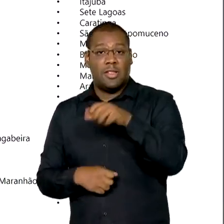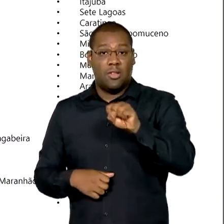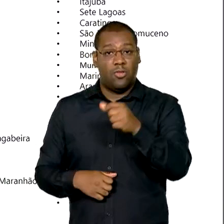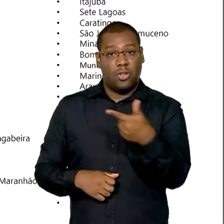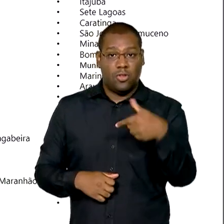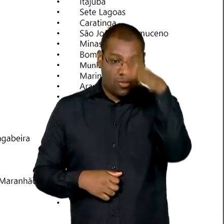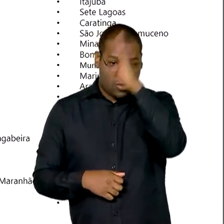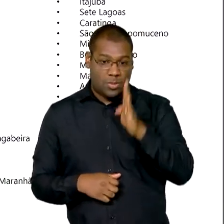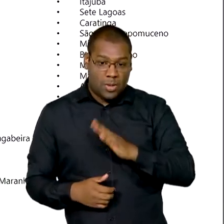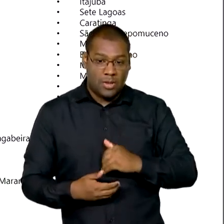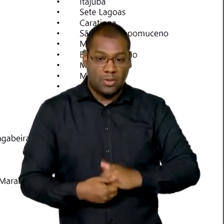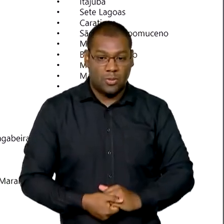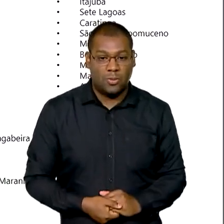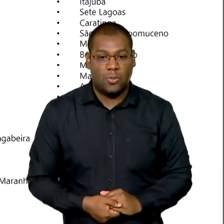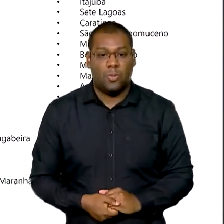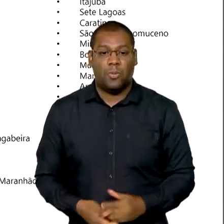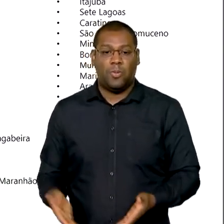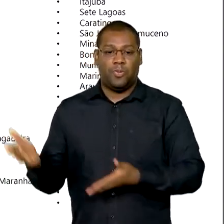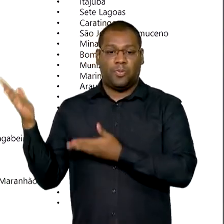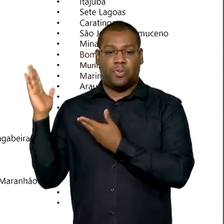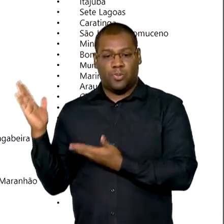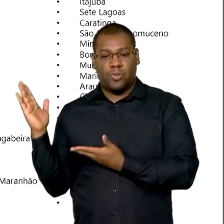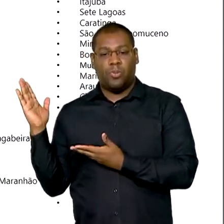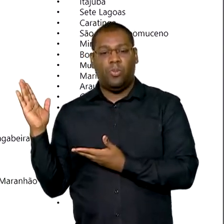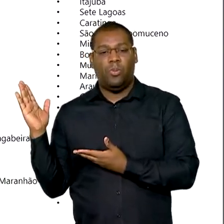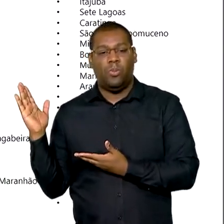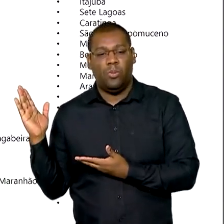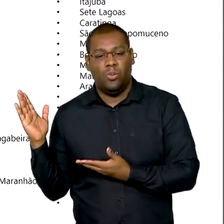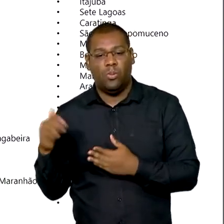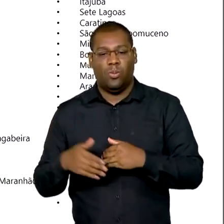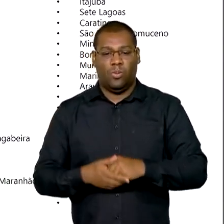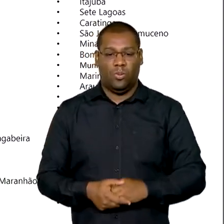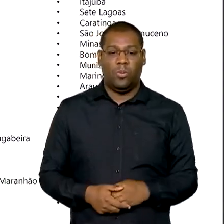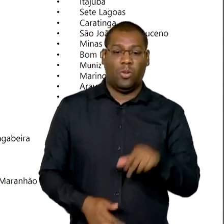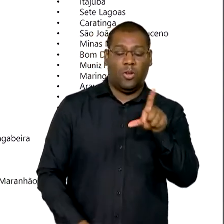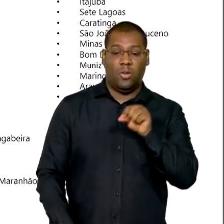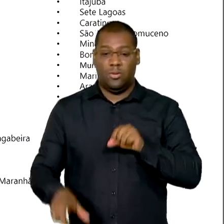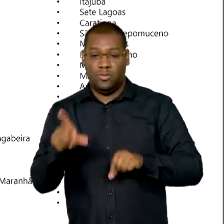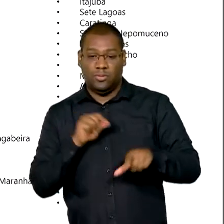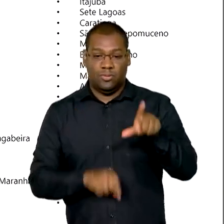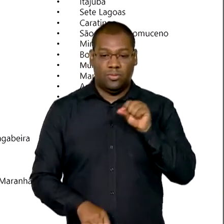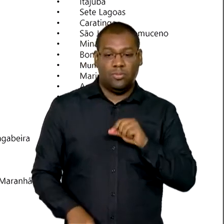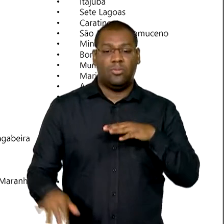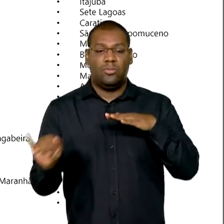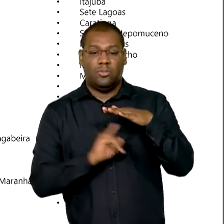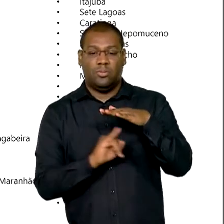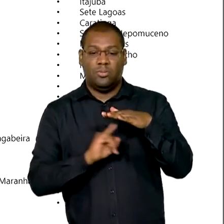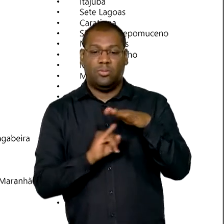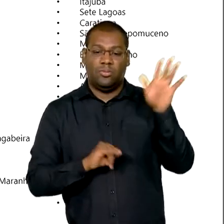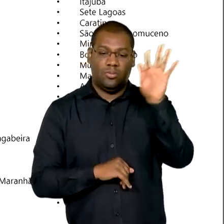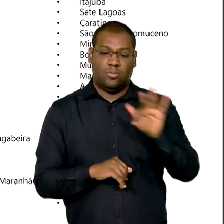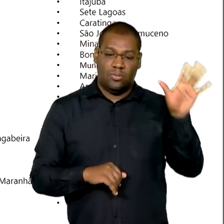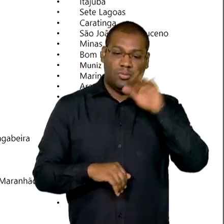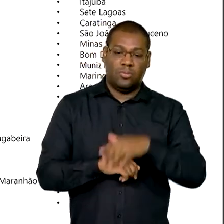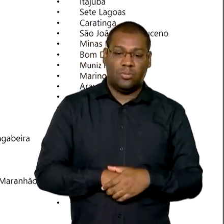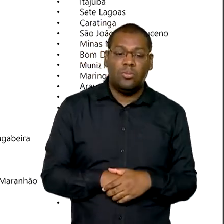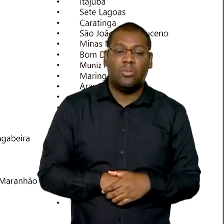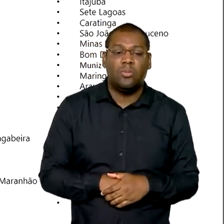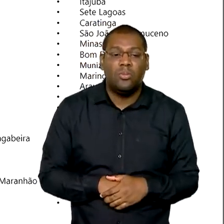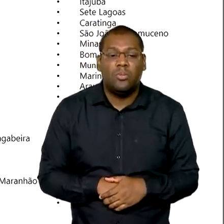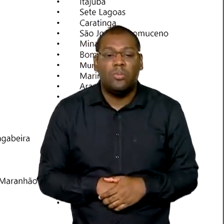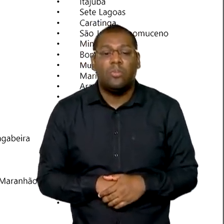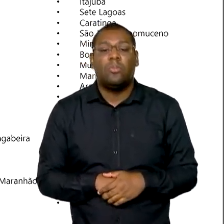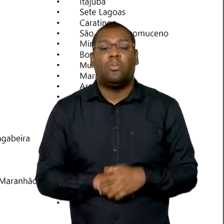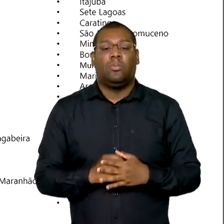institutos, esses que estão piscando. Tivemos critérios na escolha desses institutos. Primeiro, olhar pelos vazios